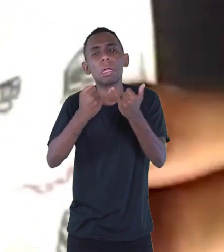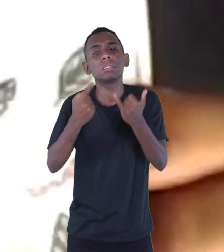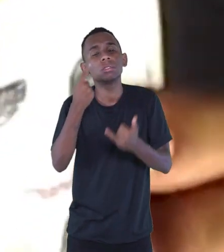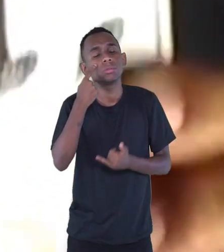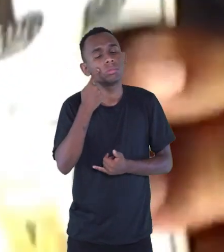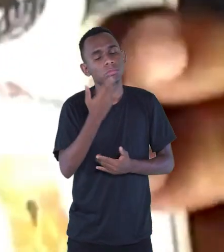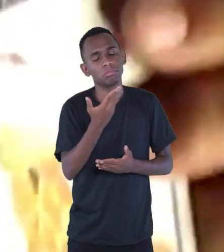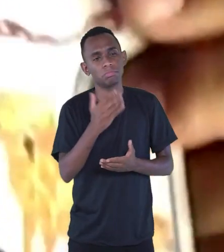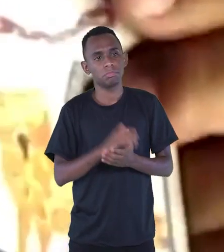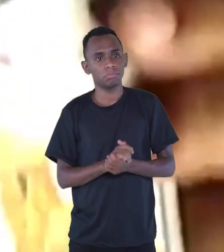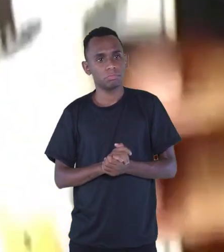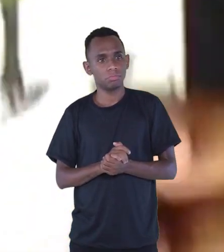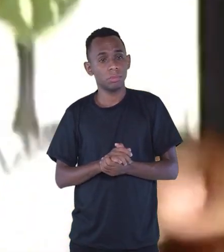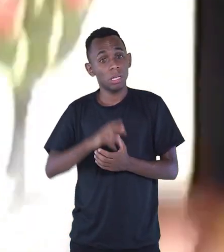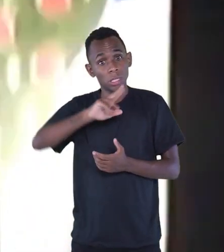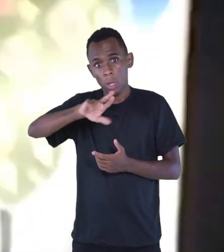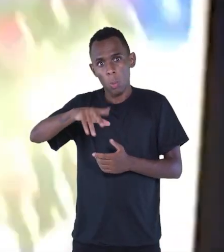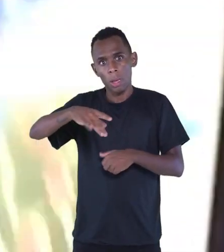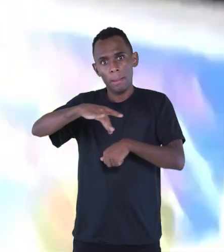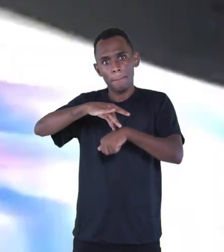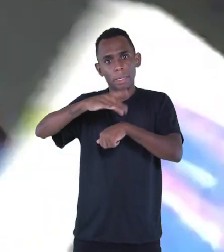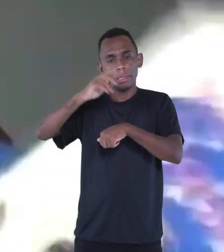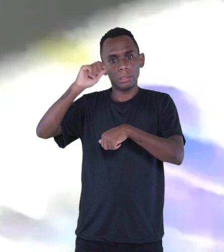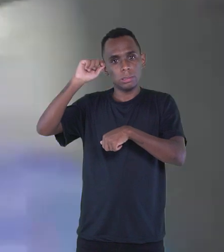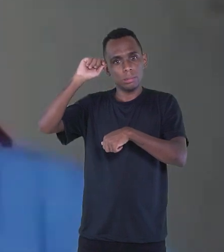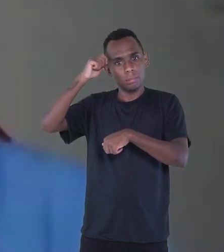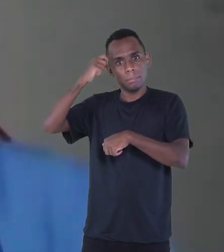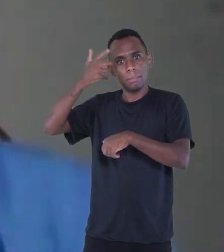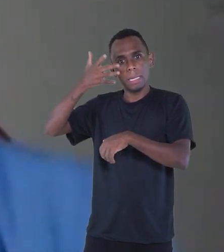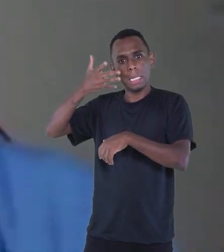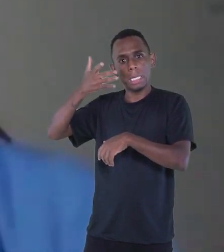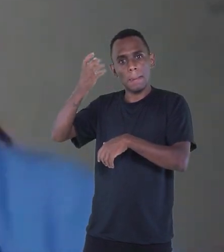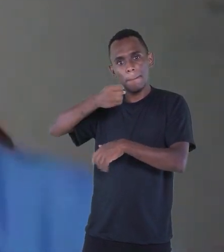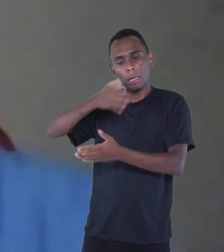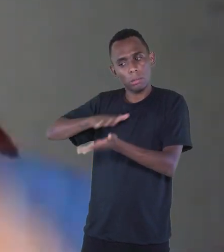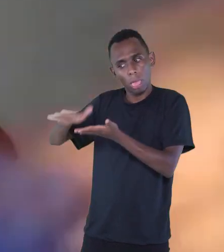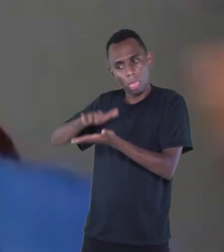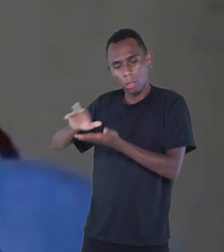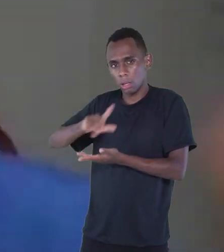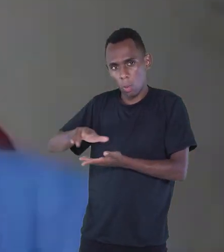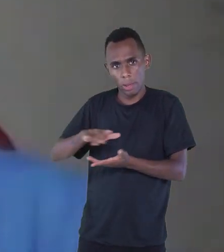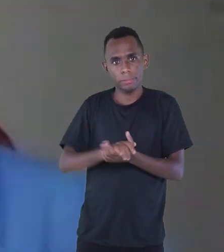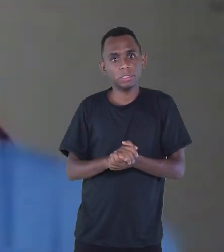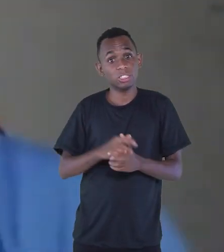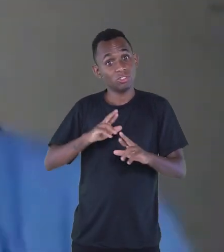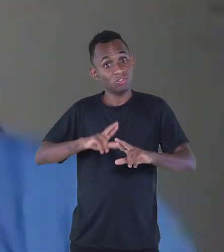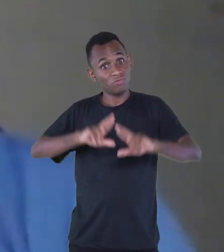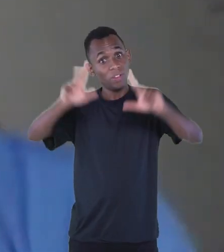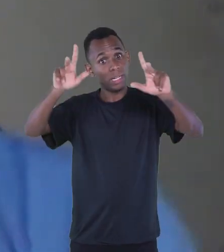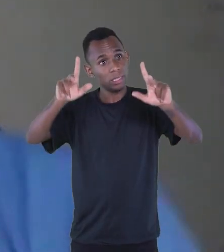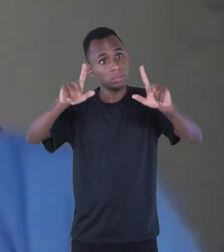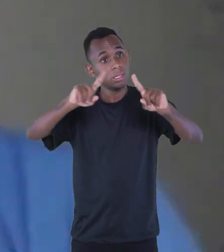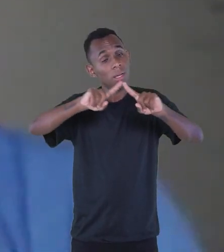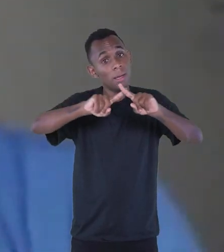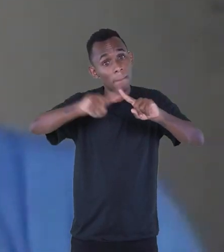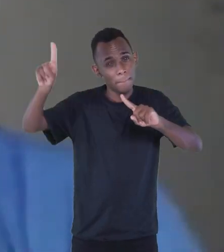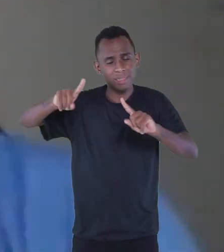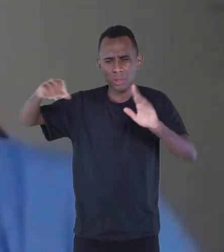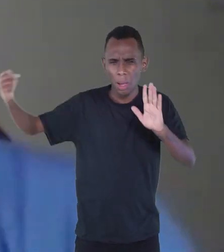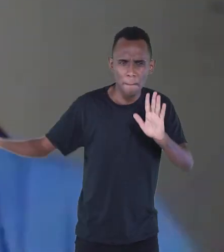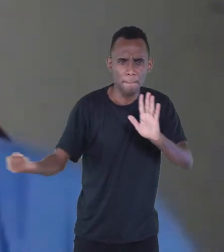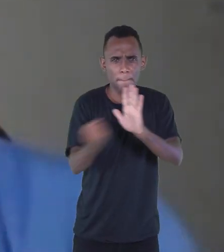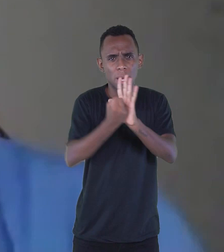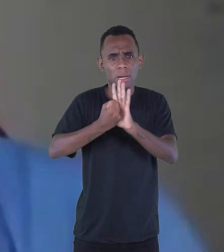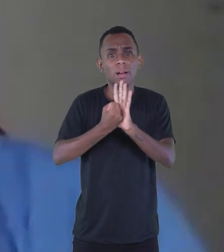sabe? Que não é xilogravura, que é ilustração. mas a xilogravura virou quase que sinônimo da